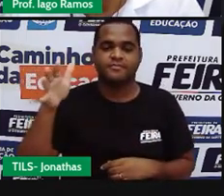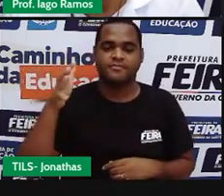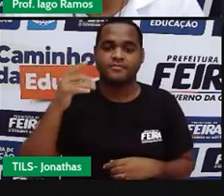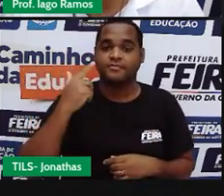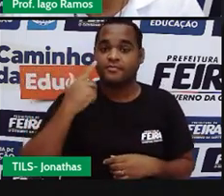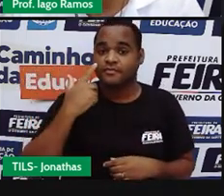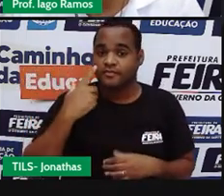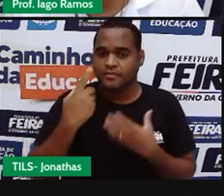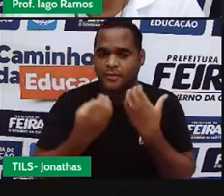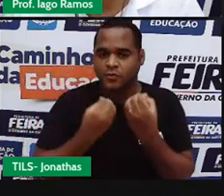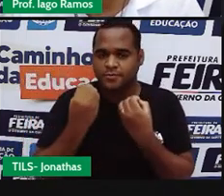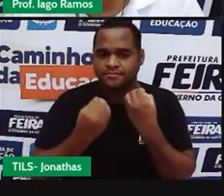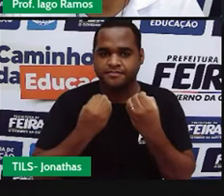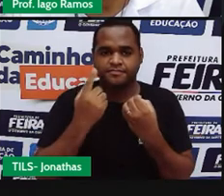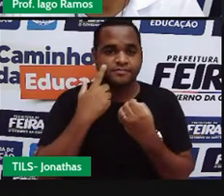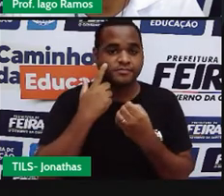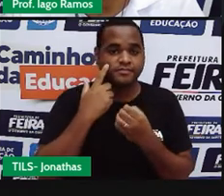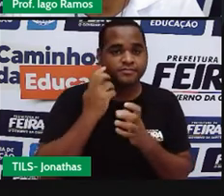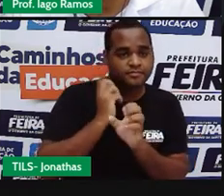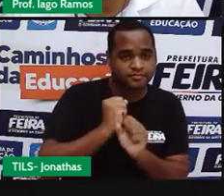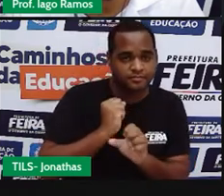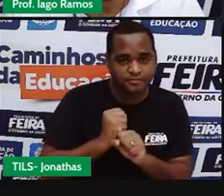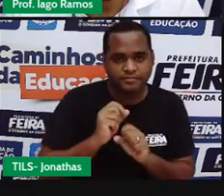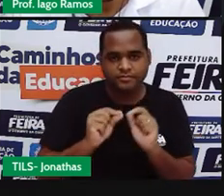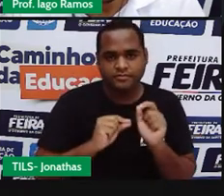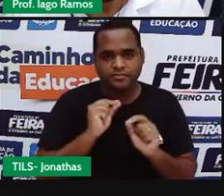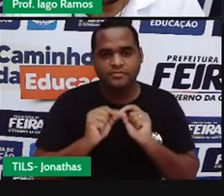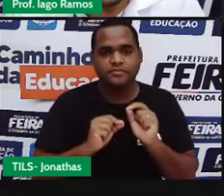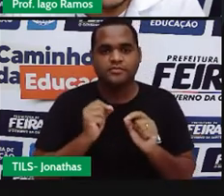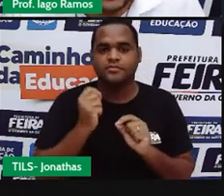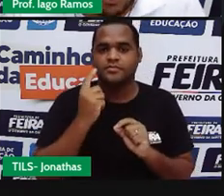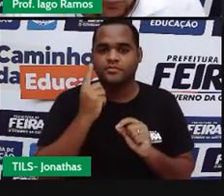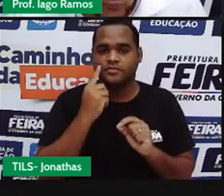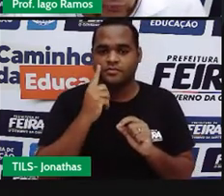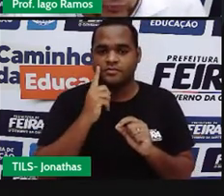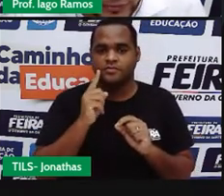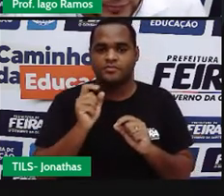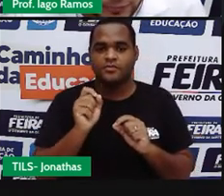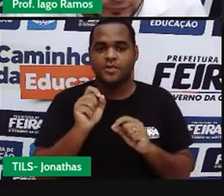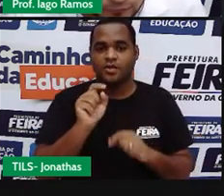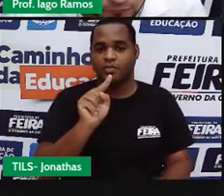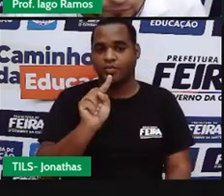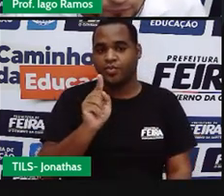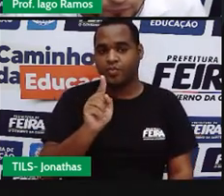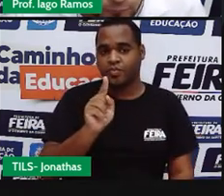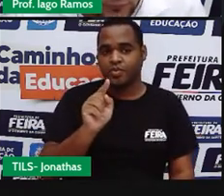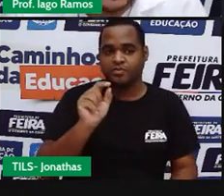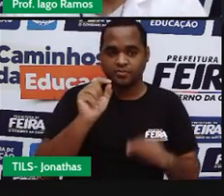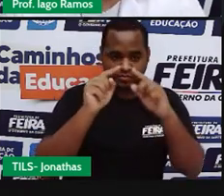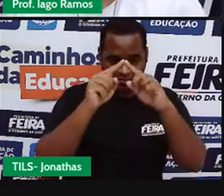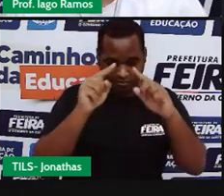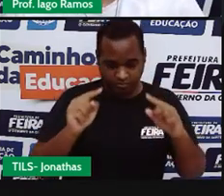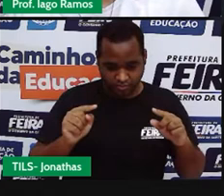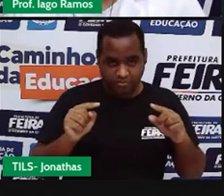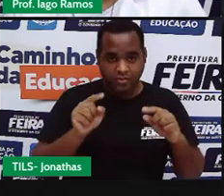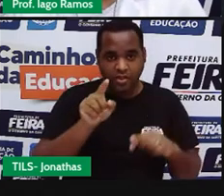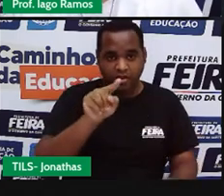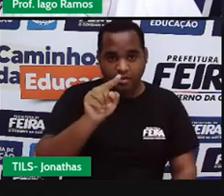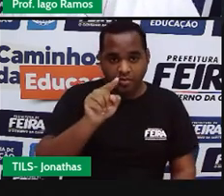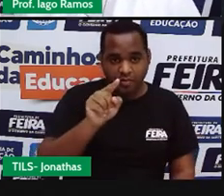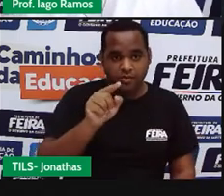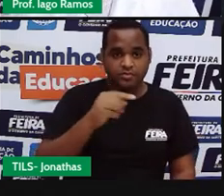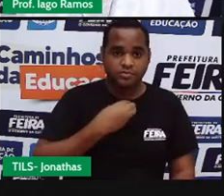E aí eu vou fazer o seguinte, ó, vou fazer um ponto aqui, vou fazer esse ponto.